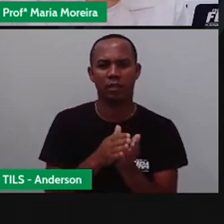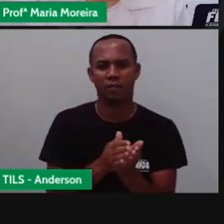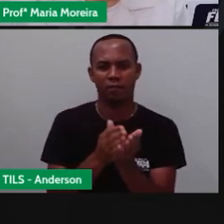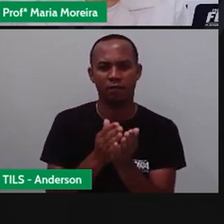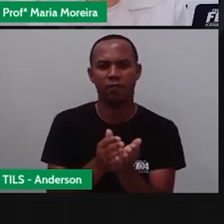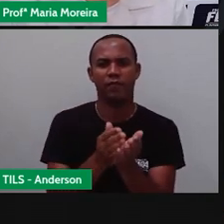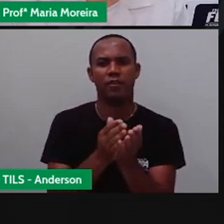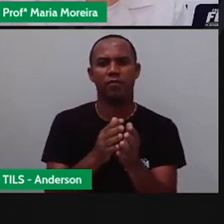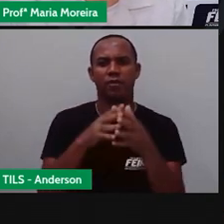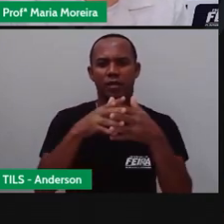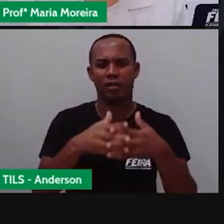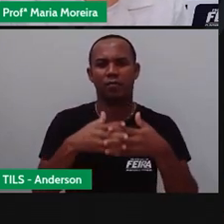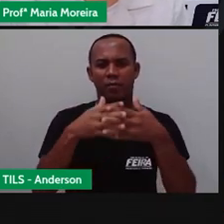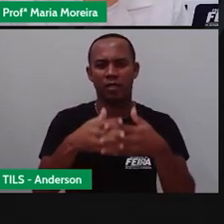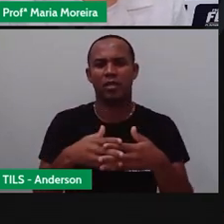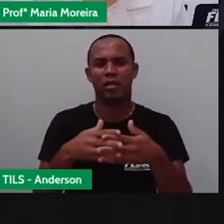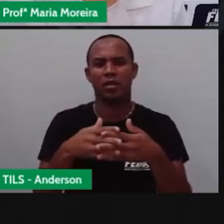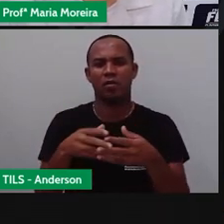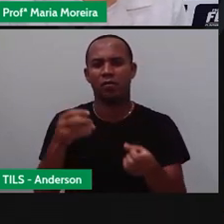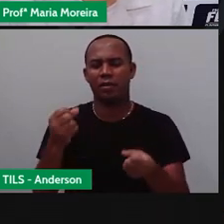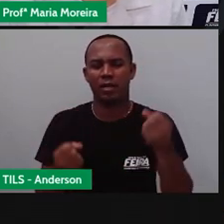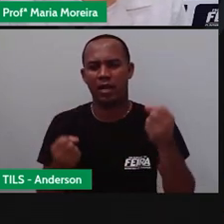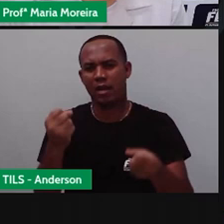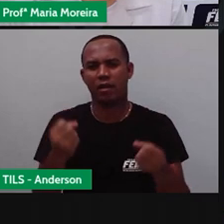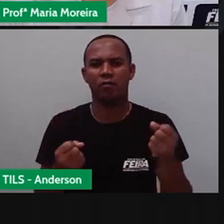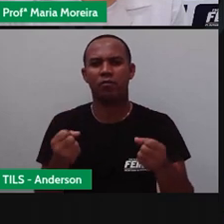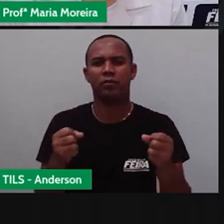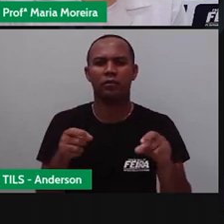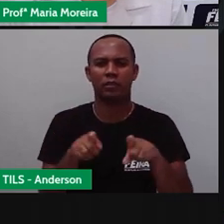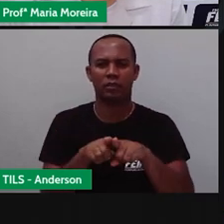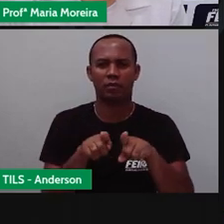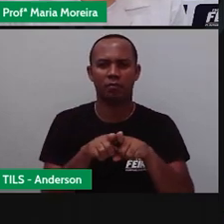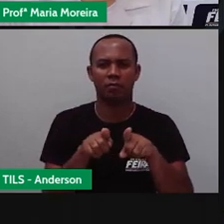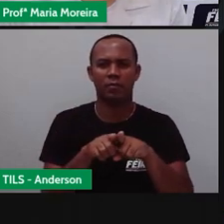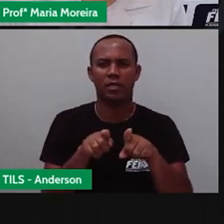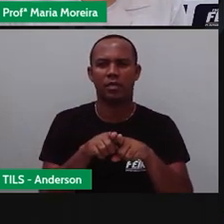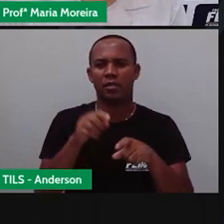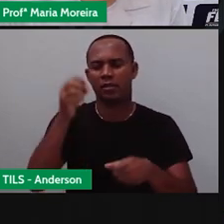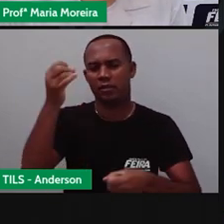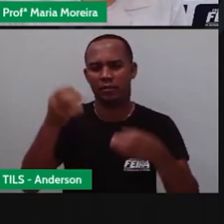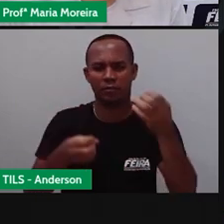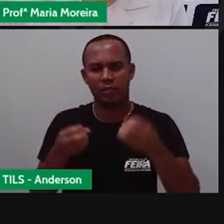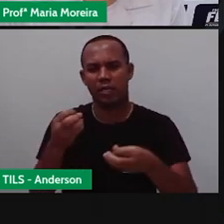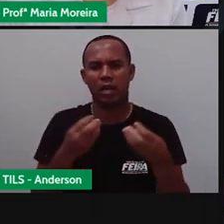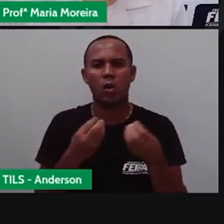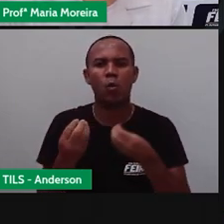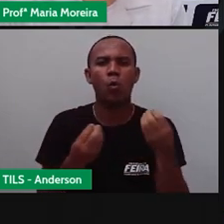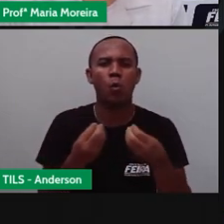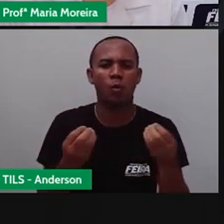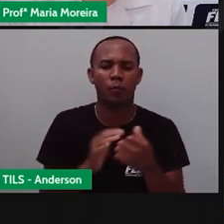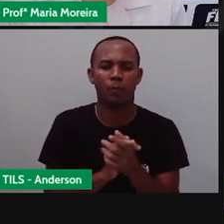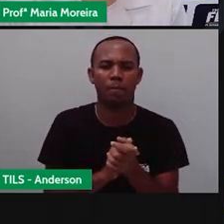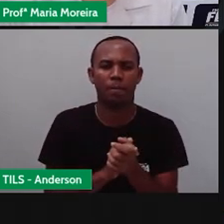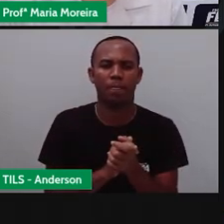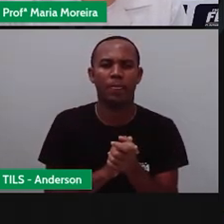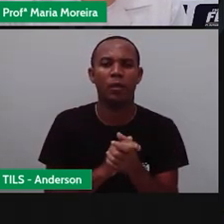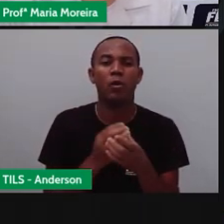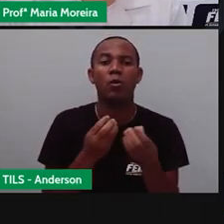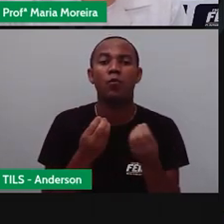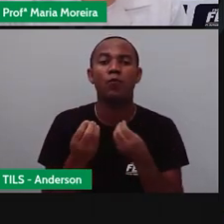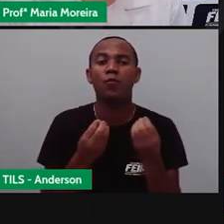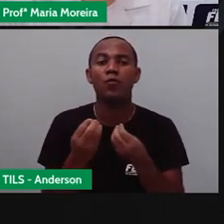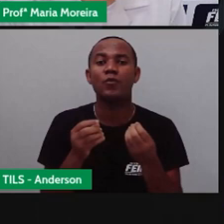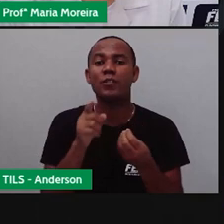ônibus, carro. Vamos falar sobre os meios de locomoção. E aí, Anderson, qual o meio de